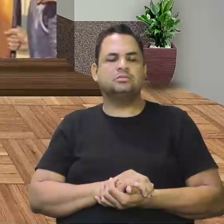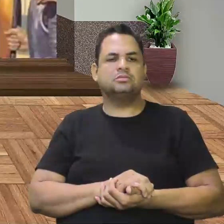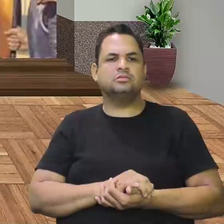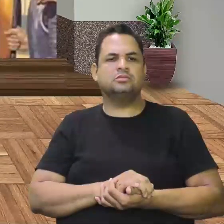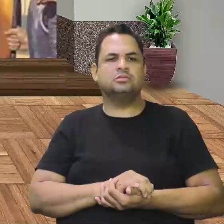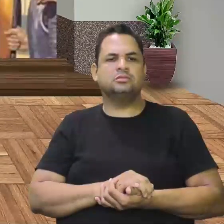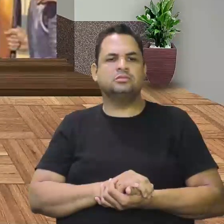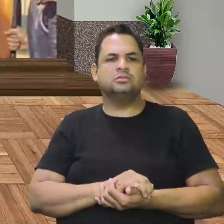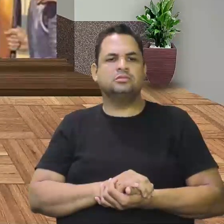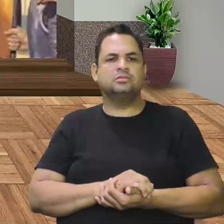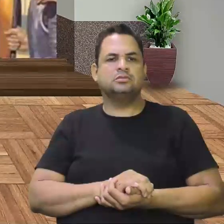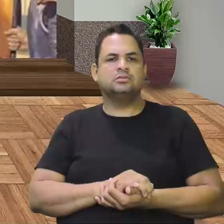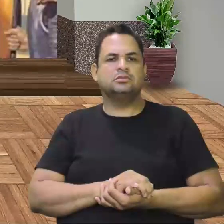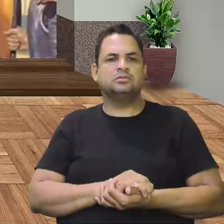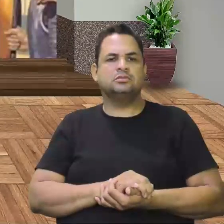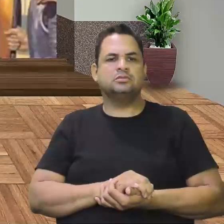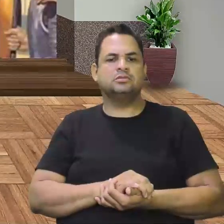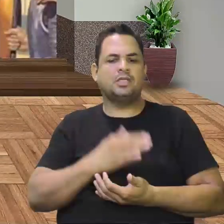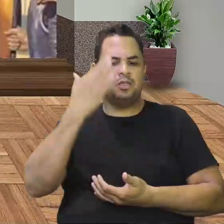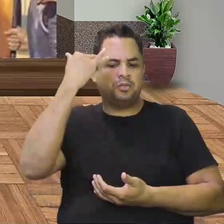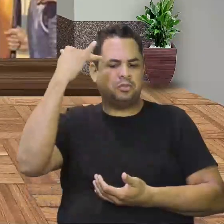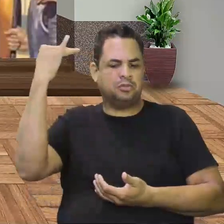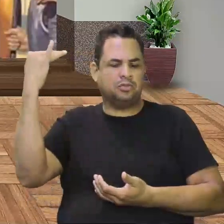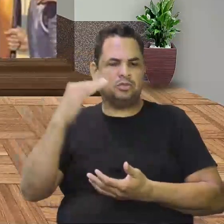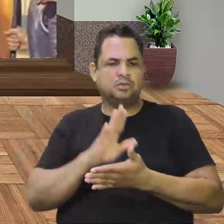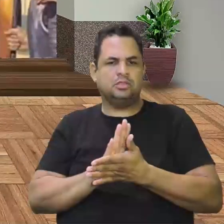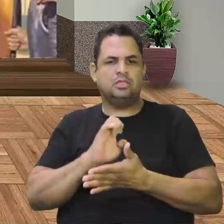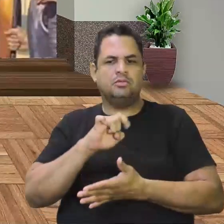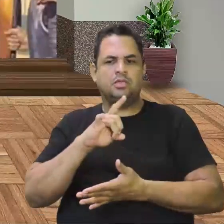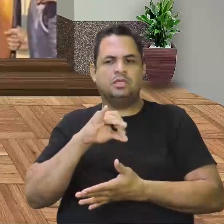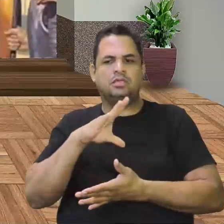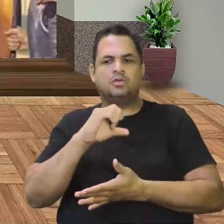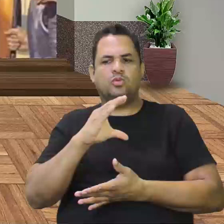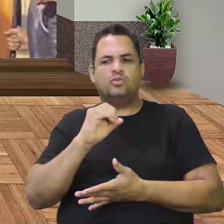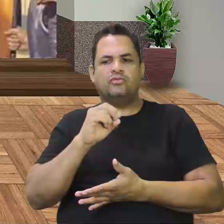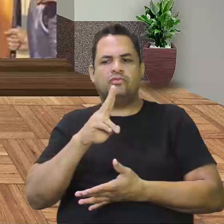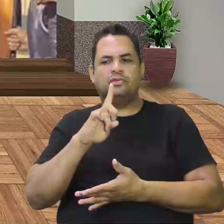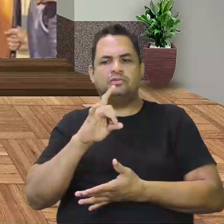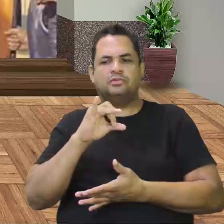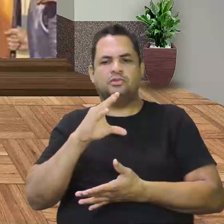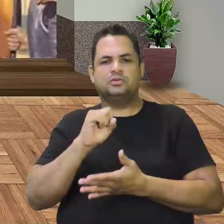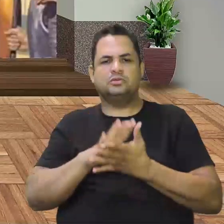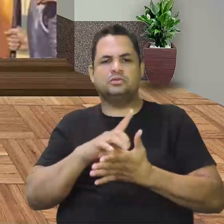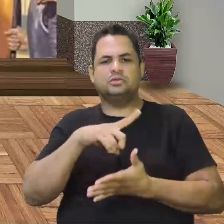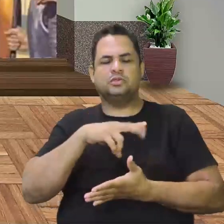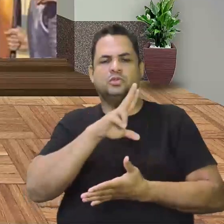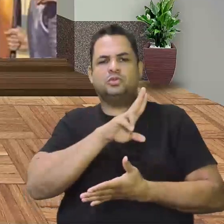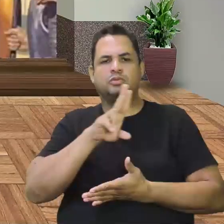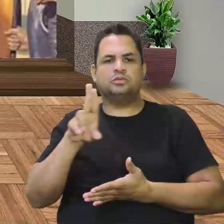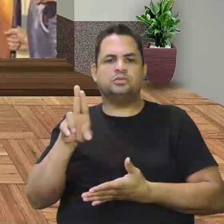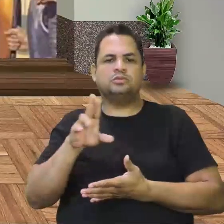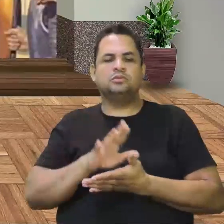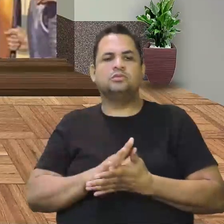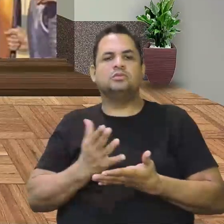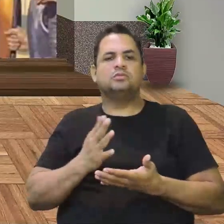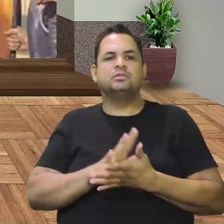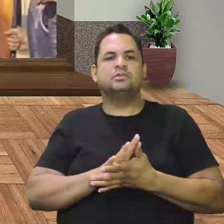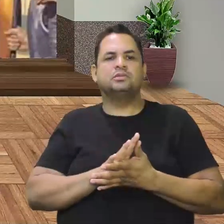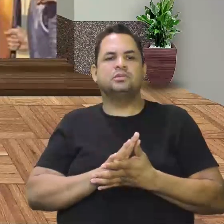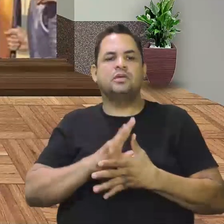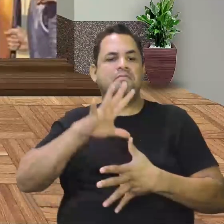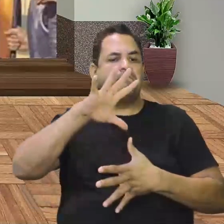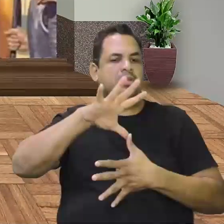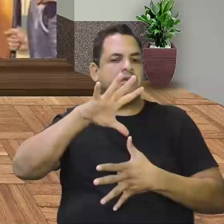Aí, em homenagem a Américo Vespúcio, nós temos o continente sendo chamado de América.